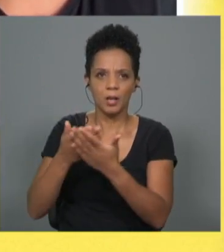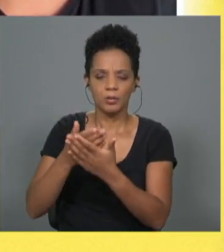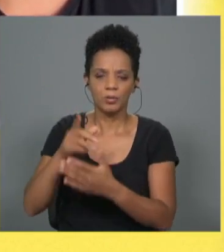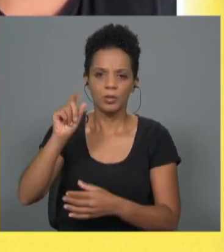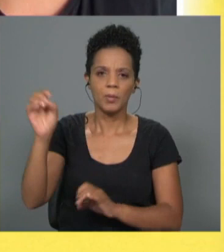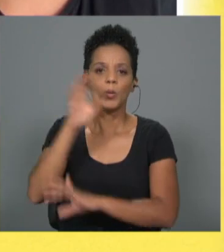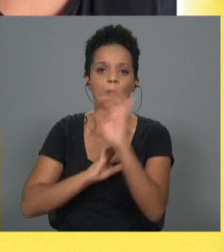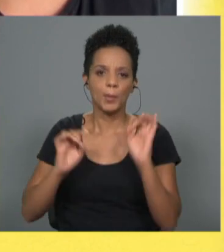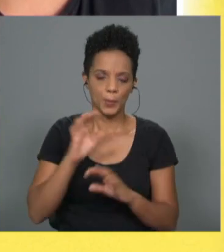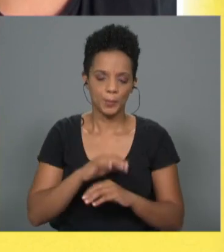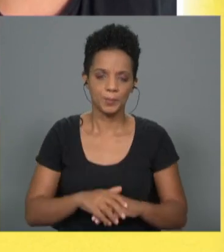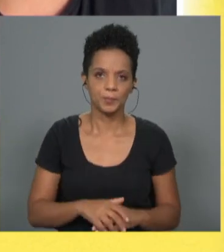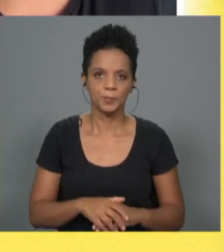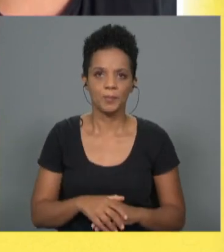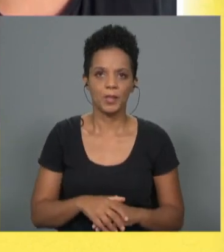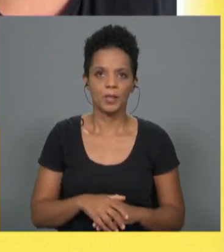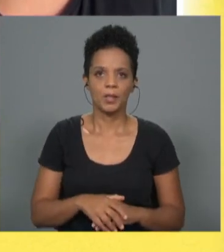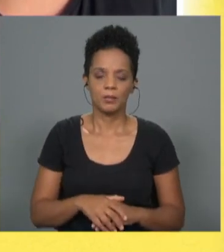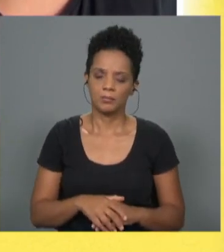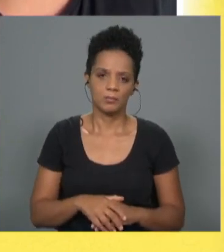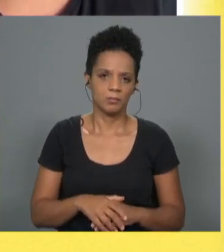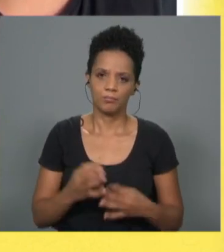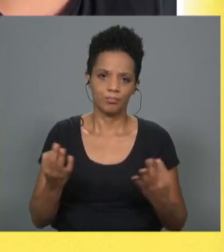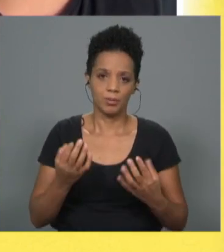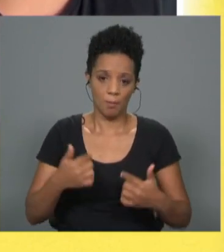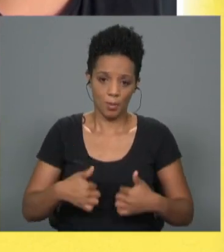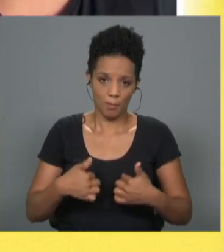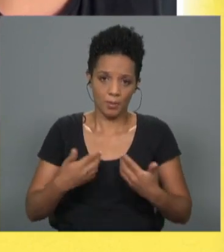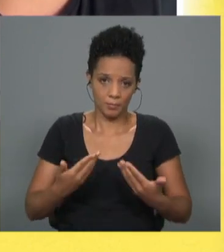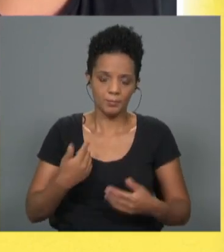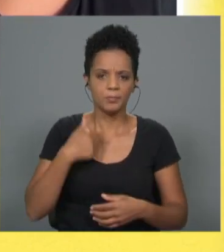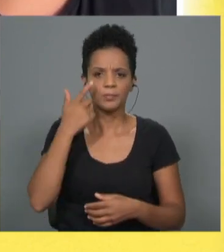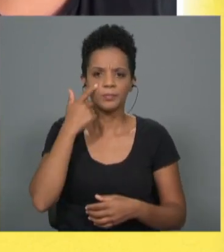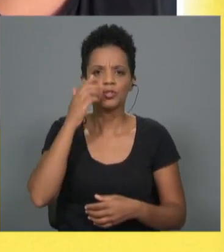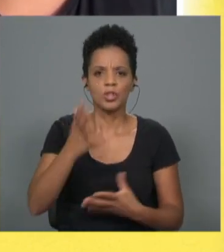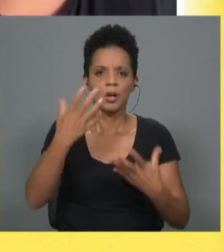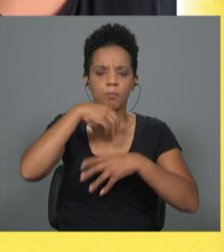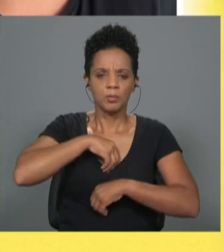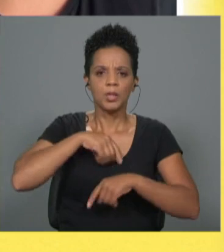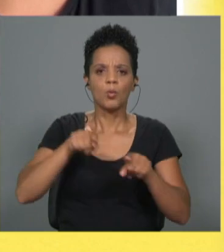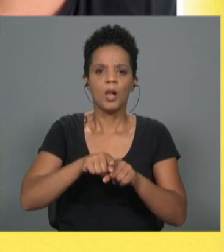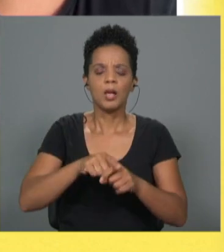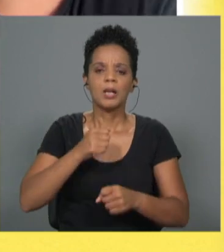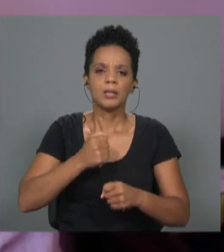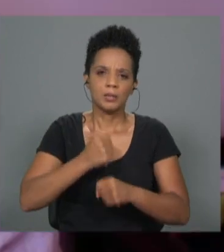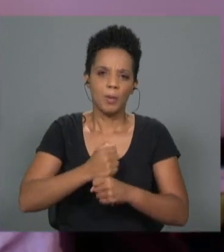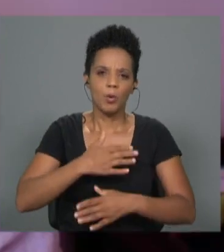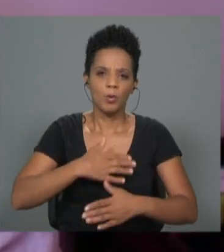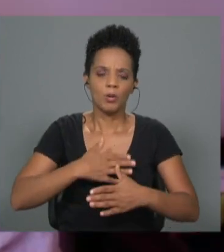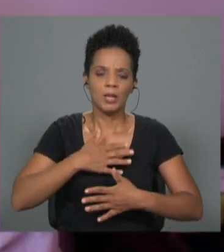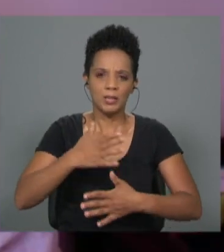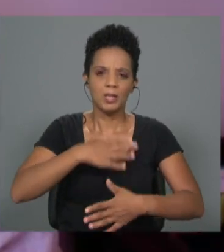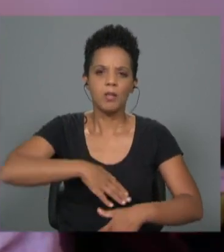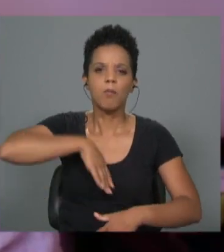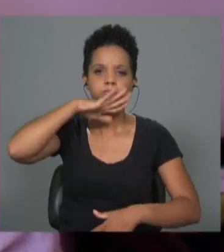europeu. Completamente. Eu própria já experienciei um burnout, portanto, para mim é